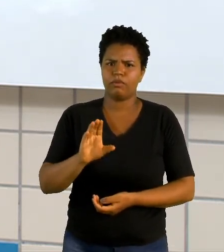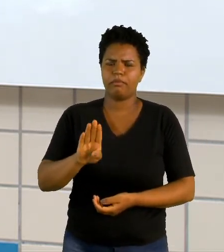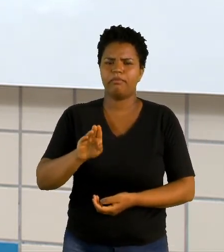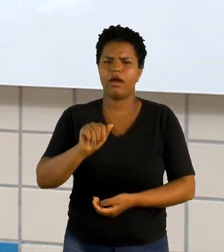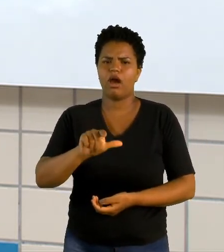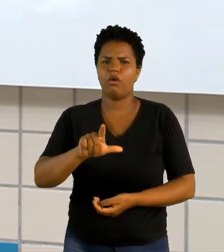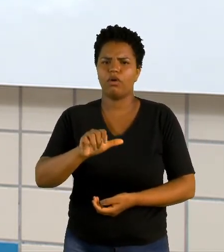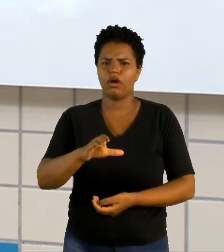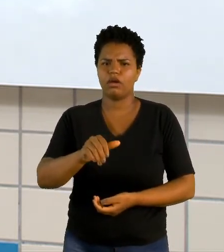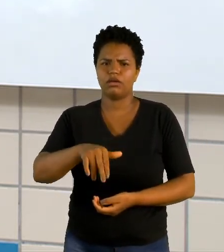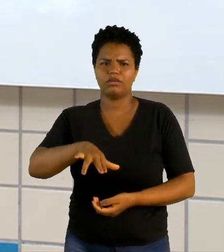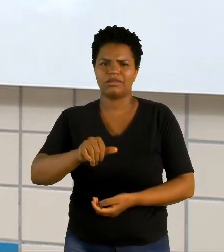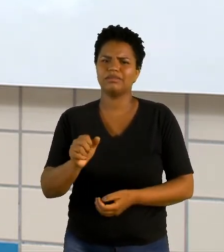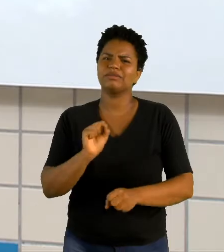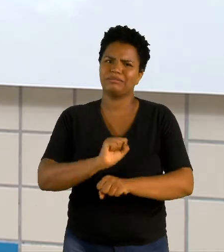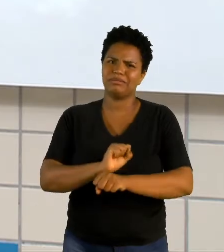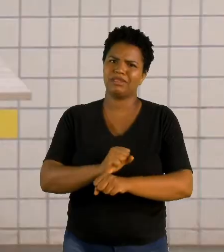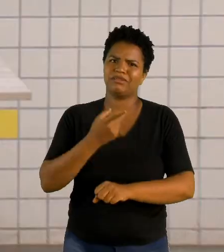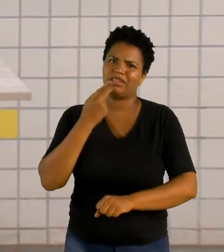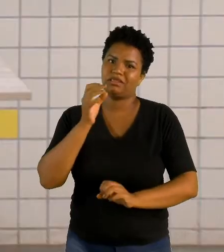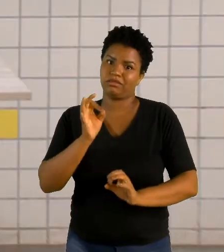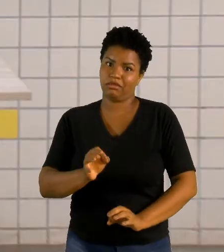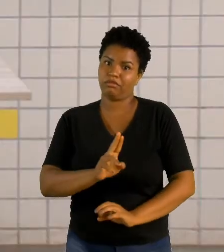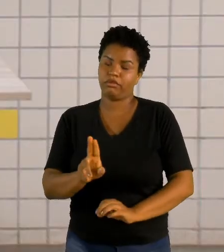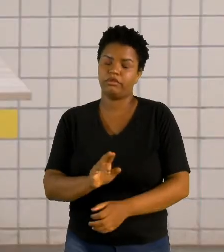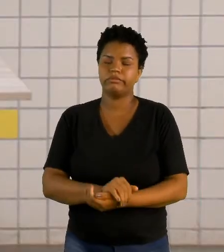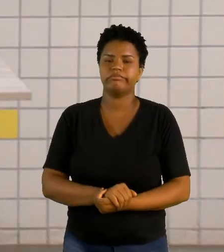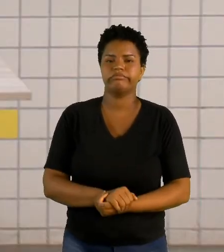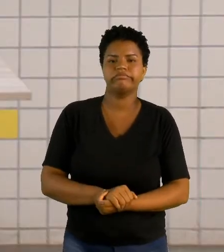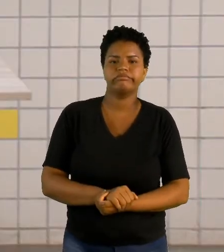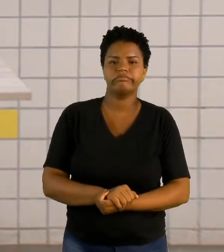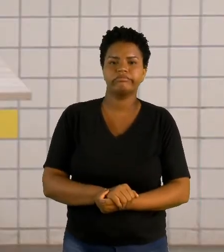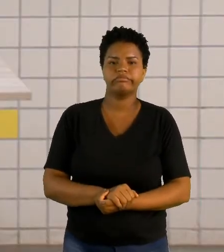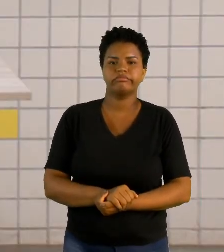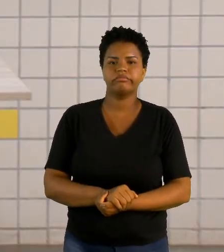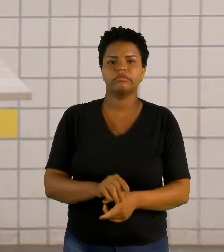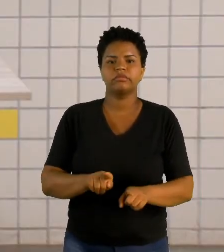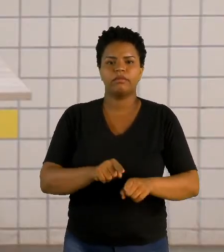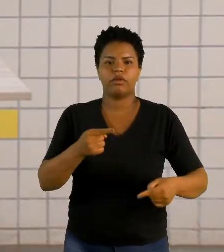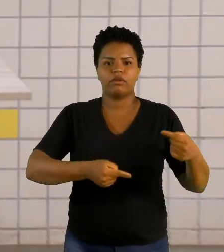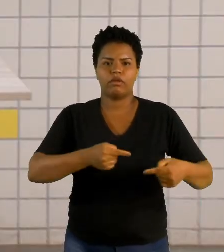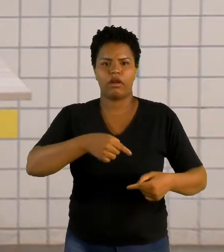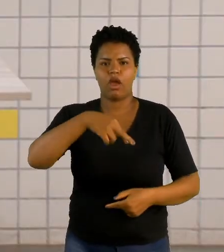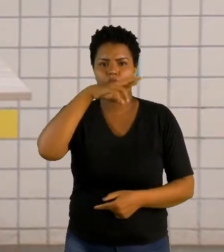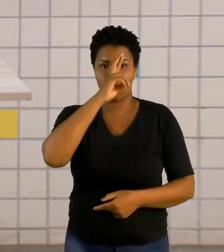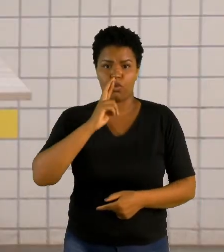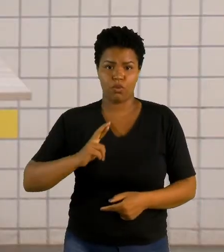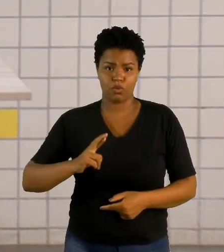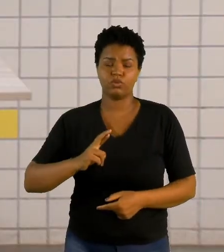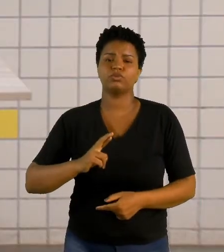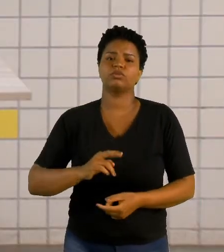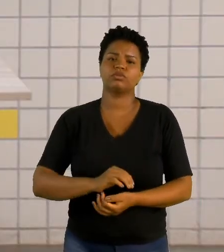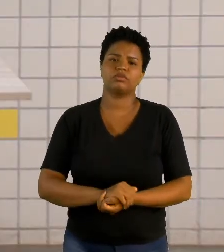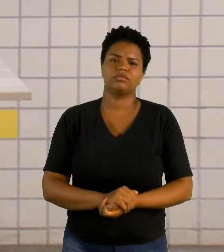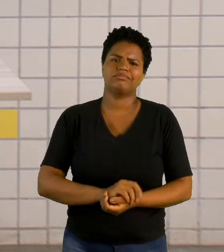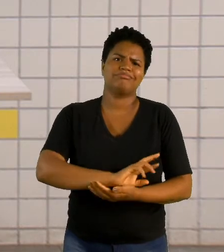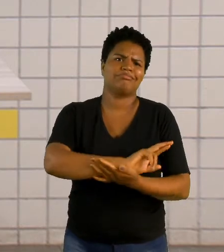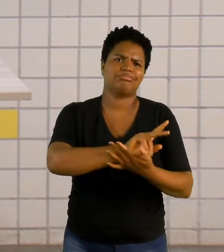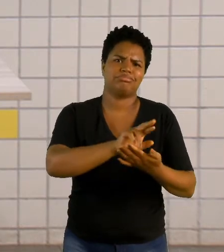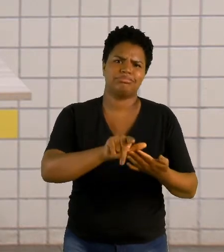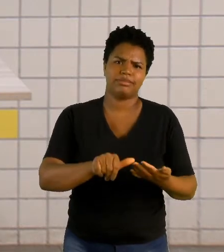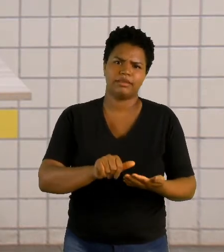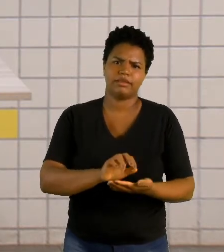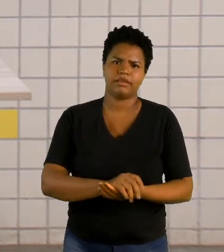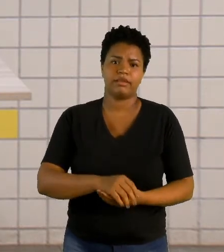ter dito certo o nome. Eu tenho conflitos na região da Rússia, né? São diversos. Na verdade, na